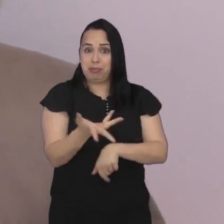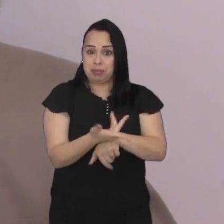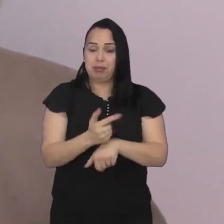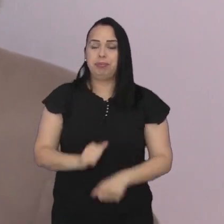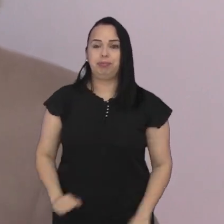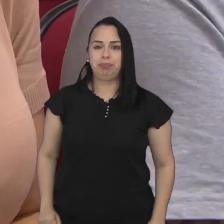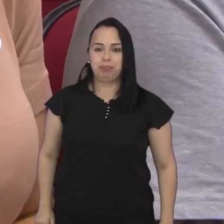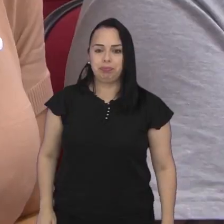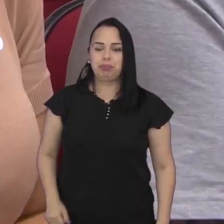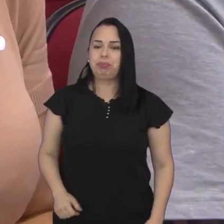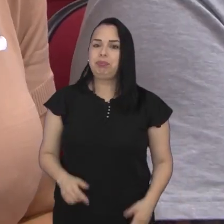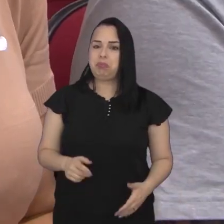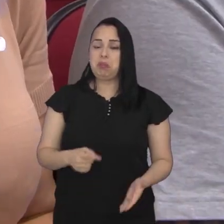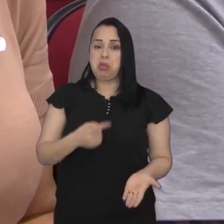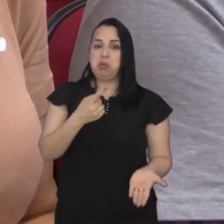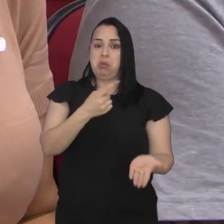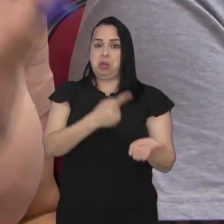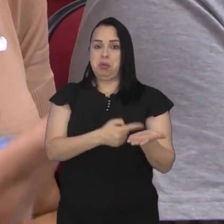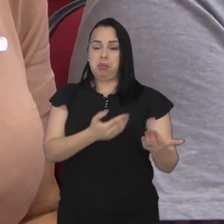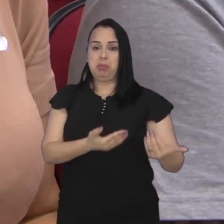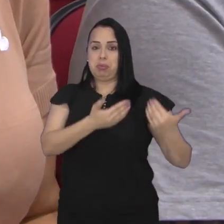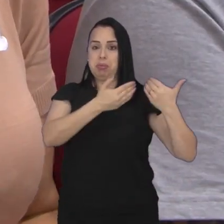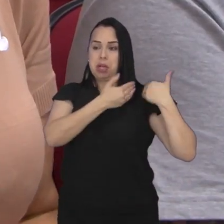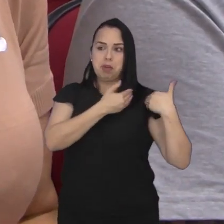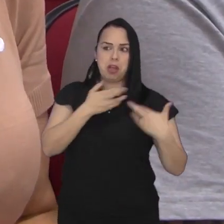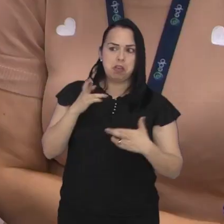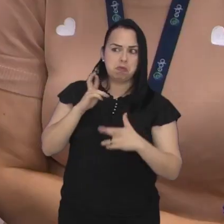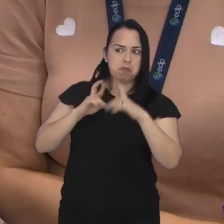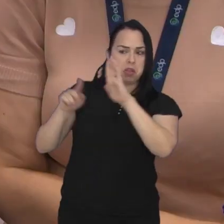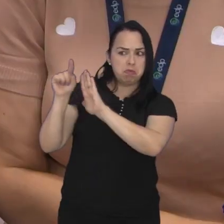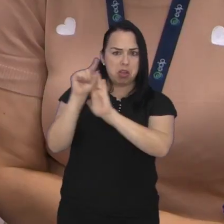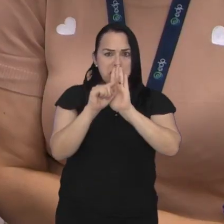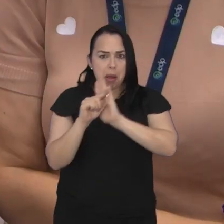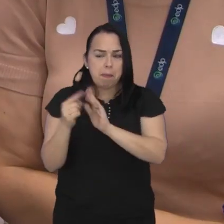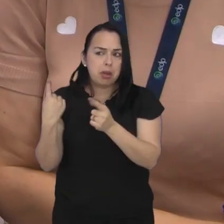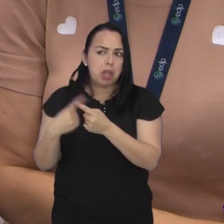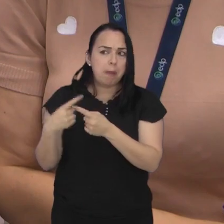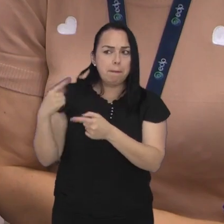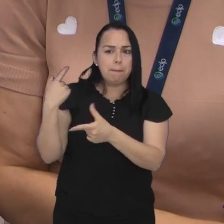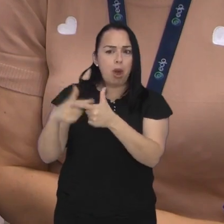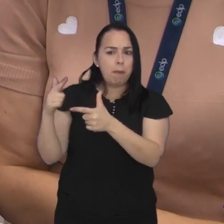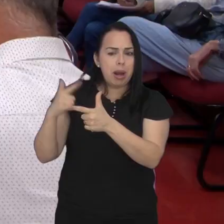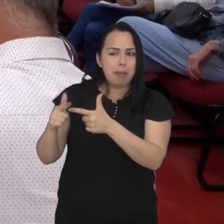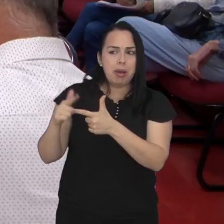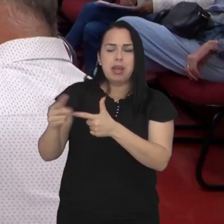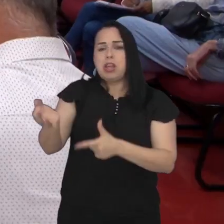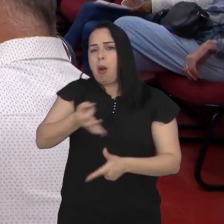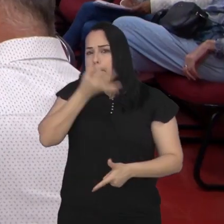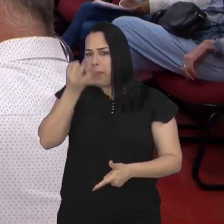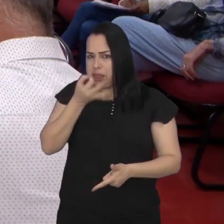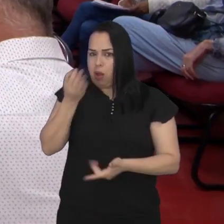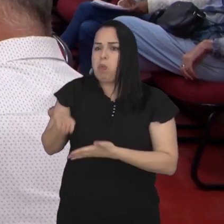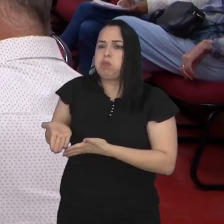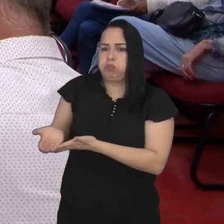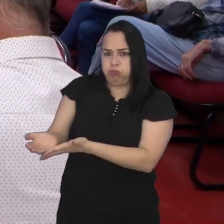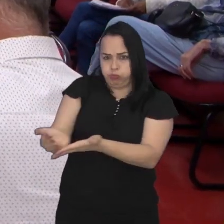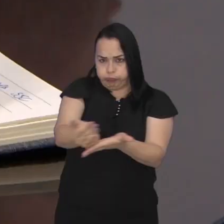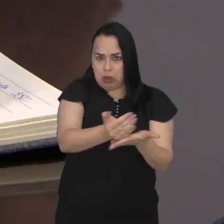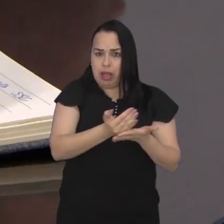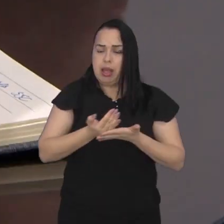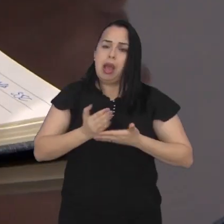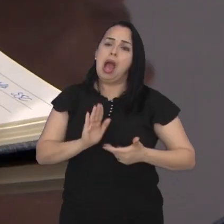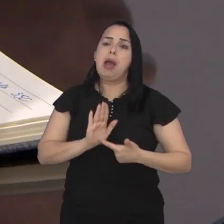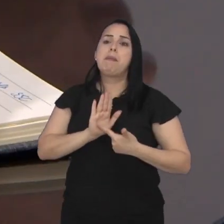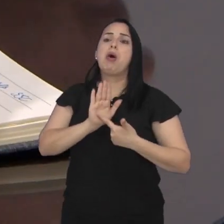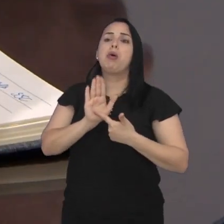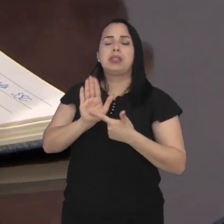fazer para a nossa cidade. A EDP se comprometeu a investigar os problemas e sugestões apontados pelos vereadores